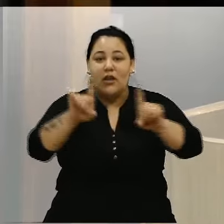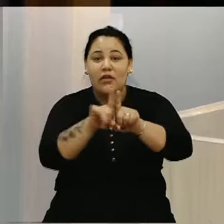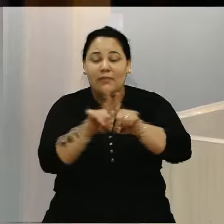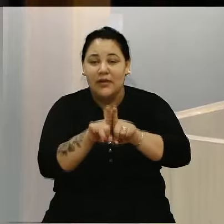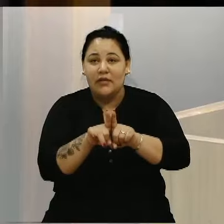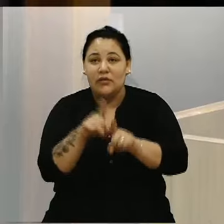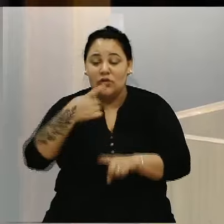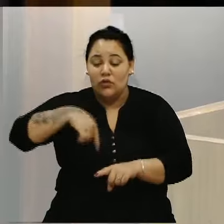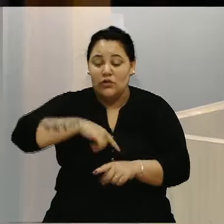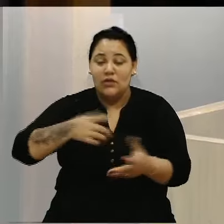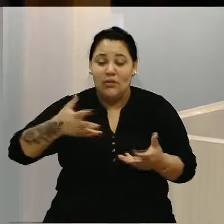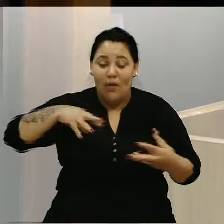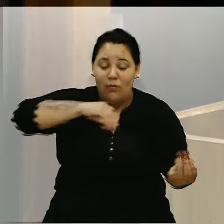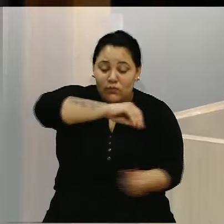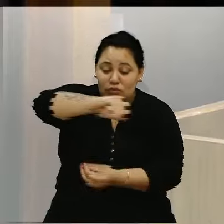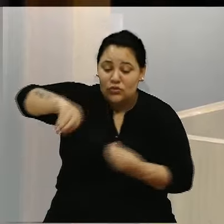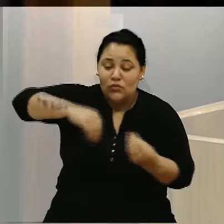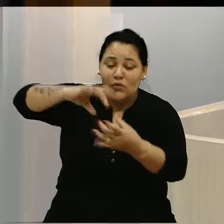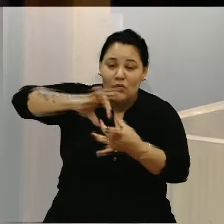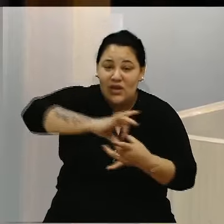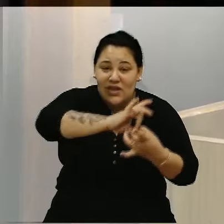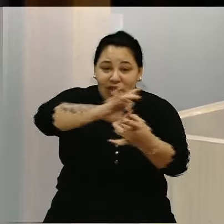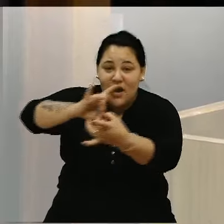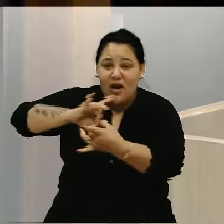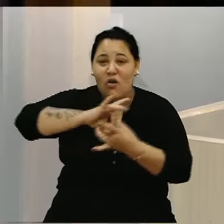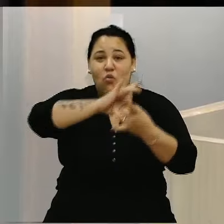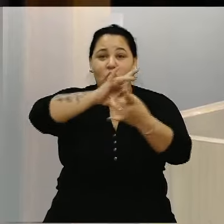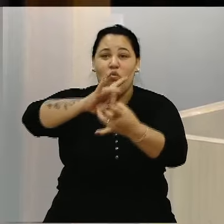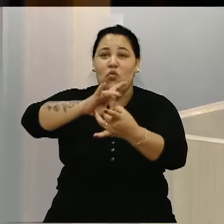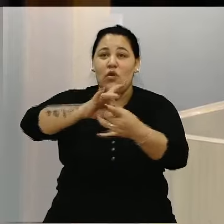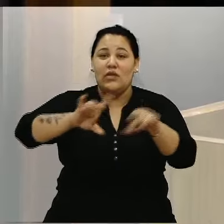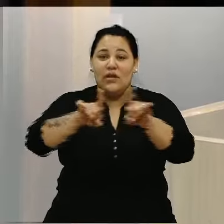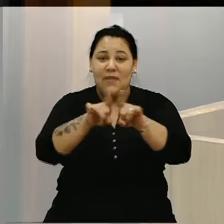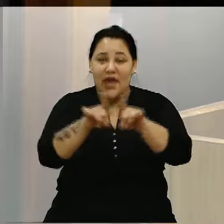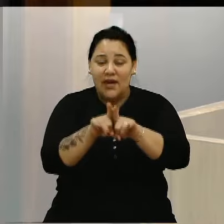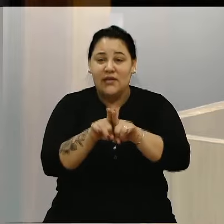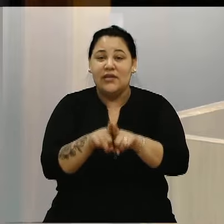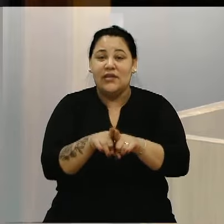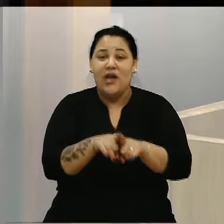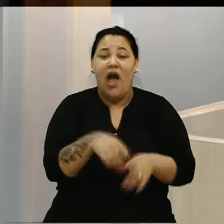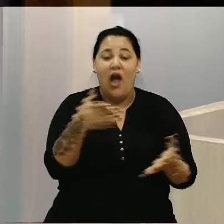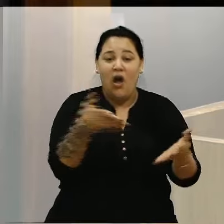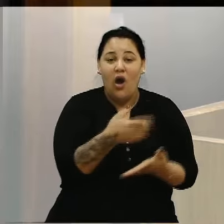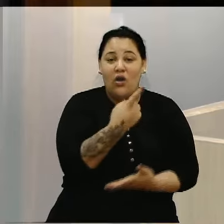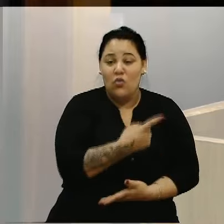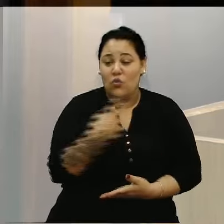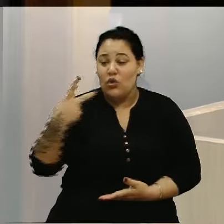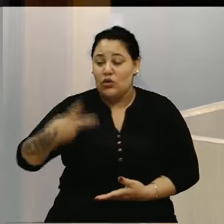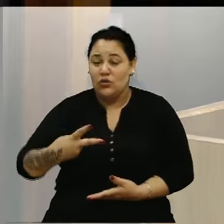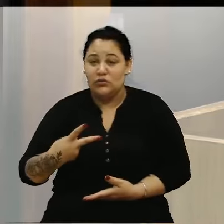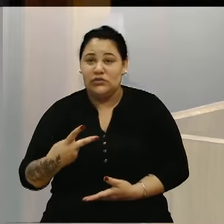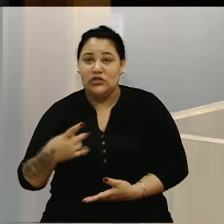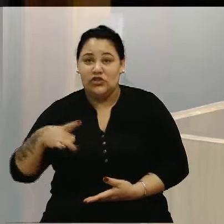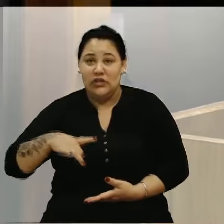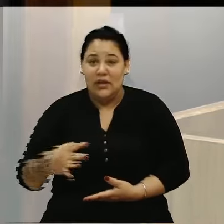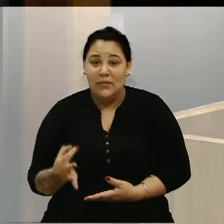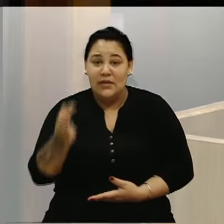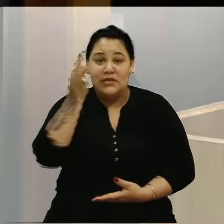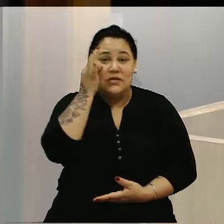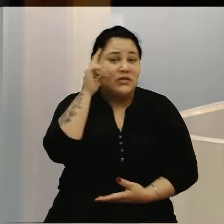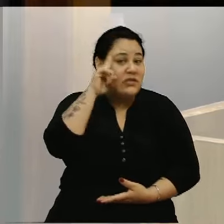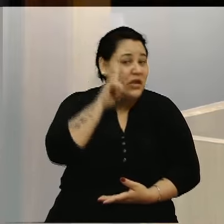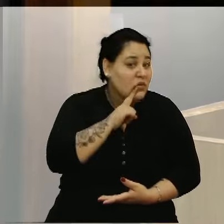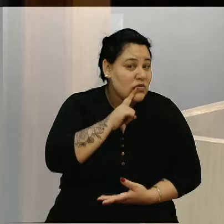intercâmbio Entre nações Como agora, no dia 1 e 2 de novembro Teremos presença confirmada Dos Estados